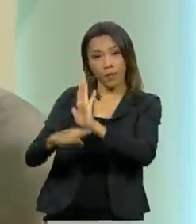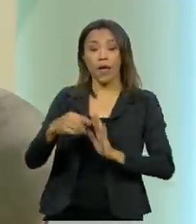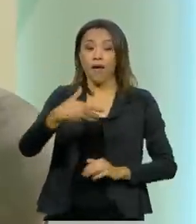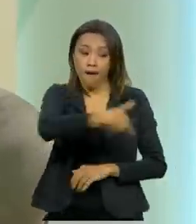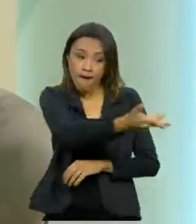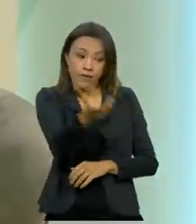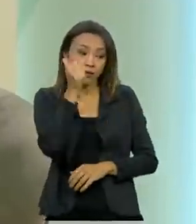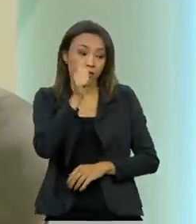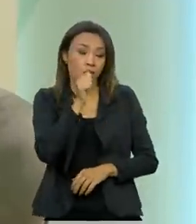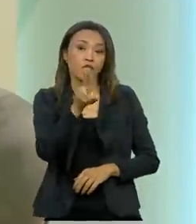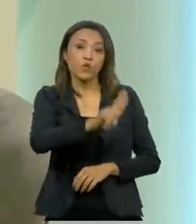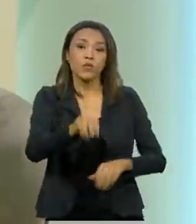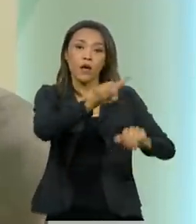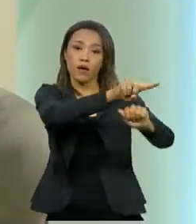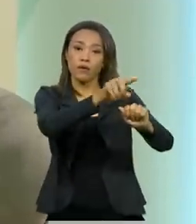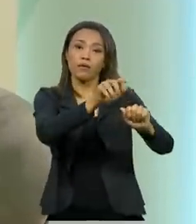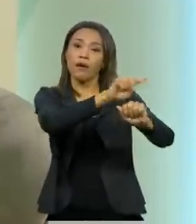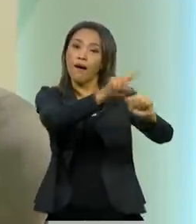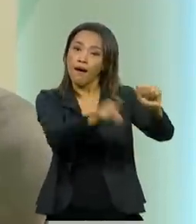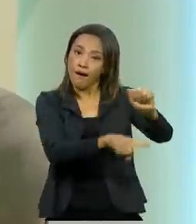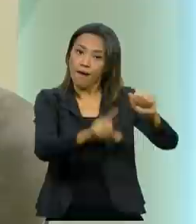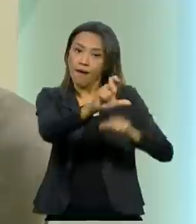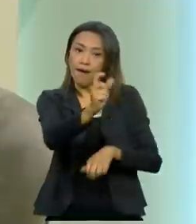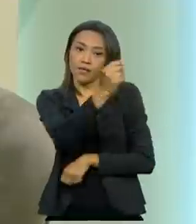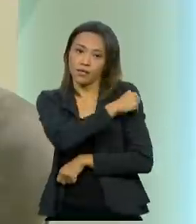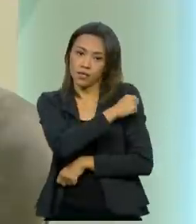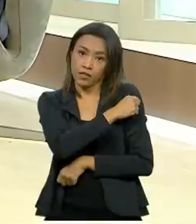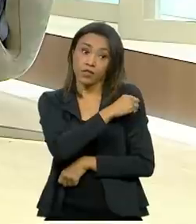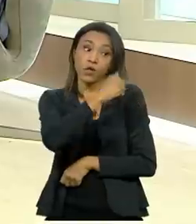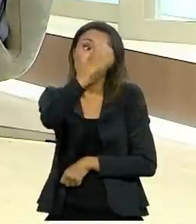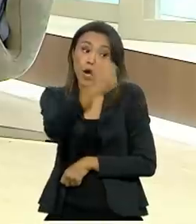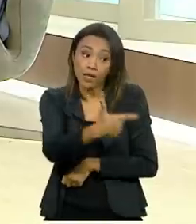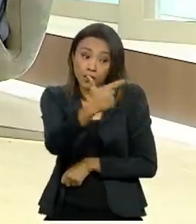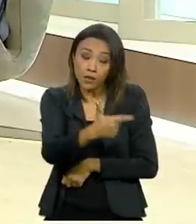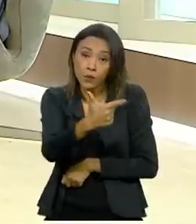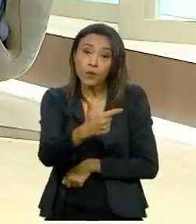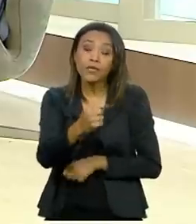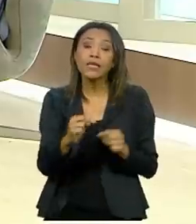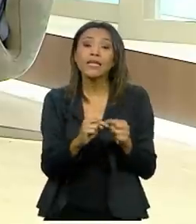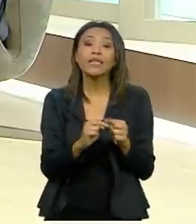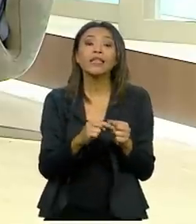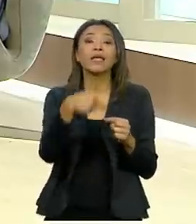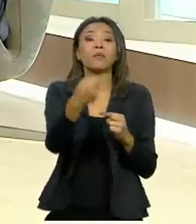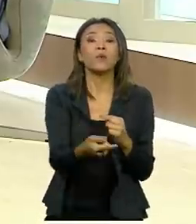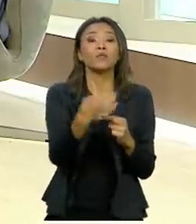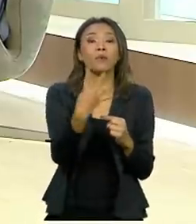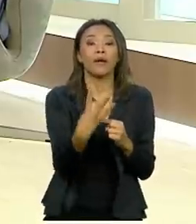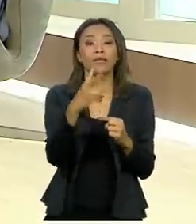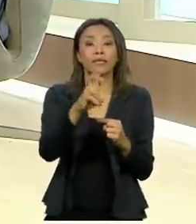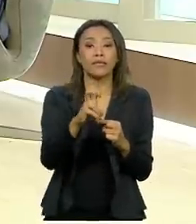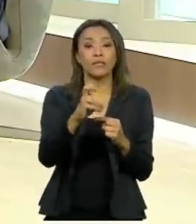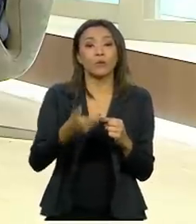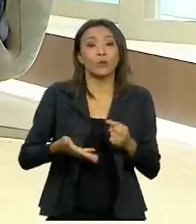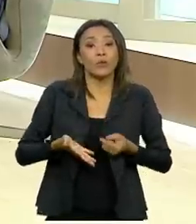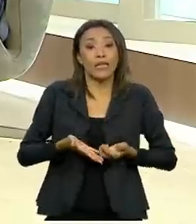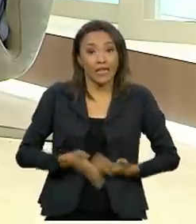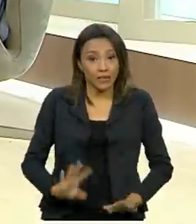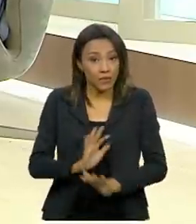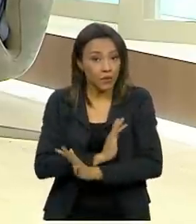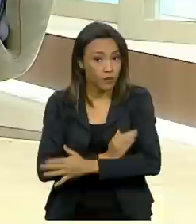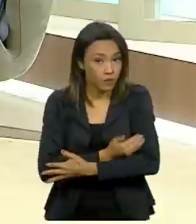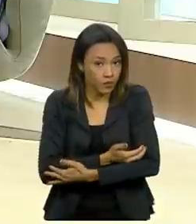AstraZeneca, só fazer a segunda dose após o puerpério. 45 dias depois do parto? Então, se houver uma evidência